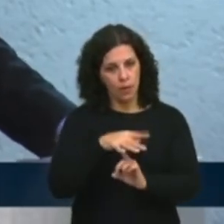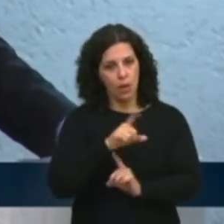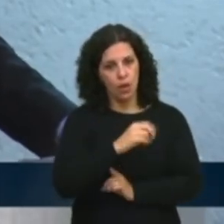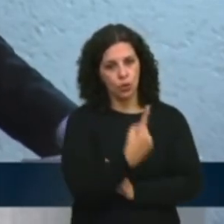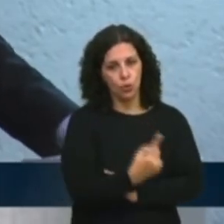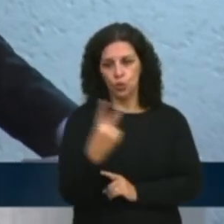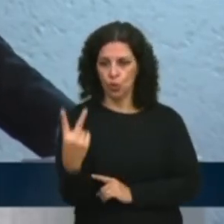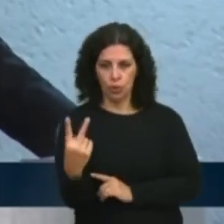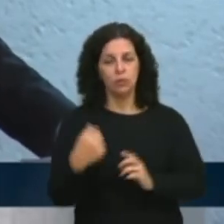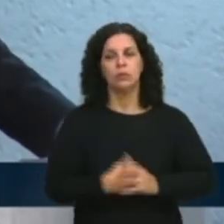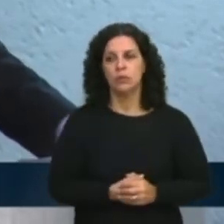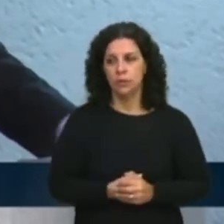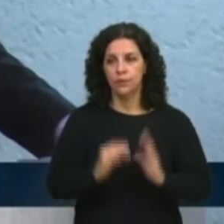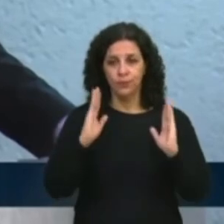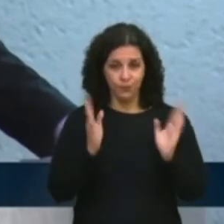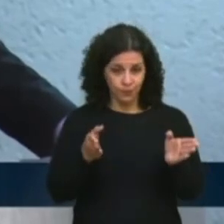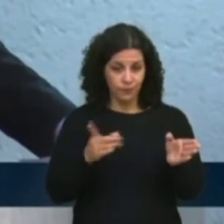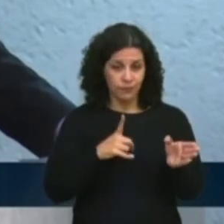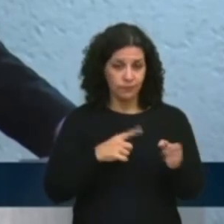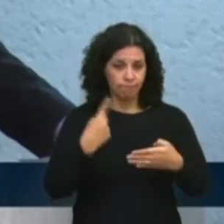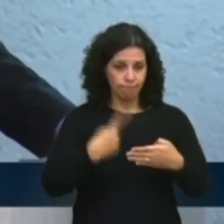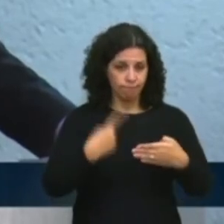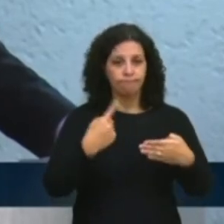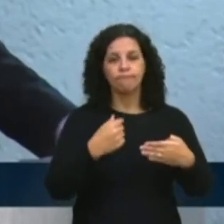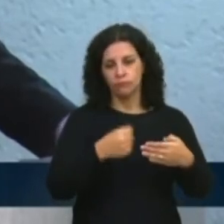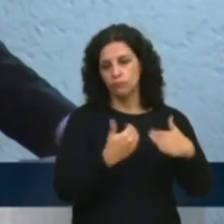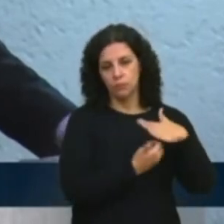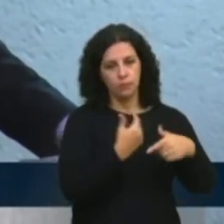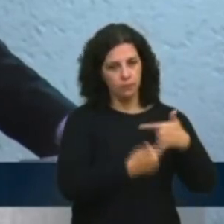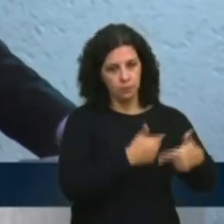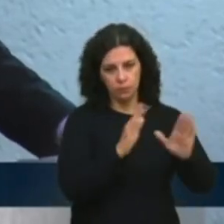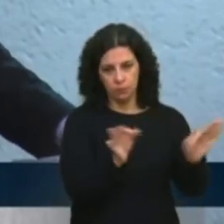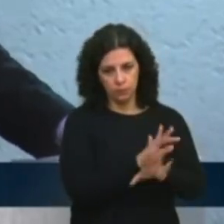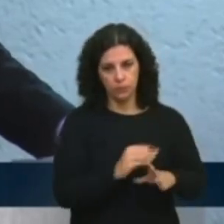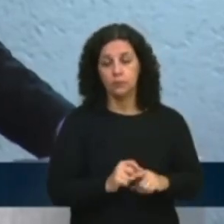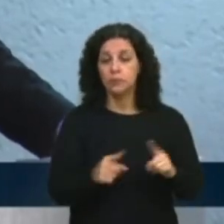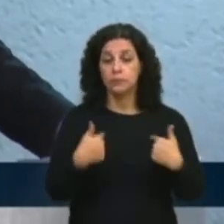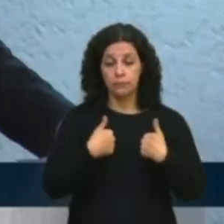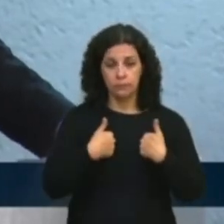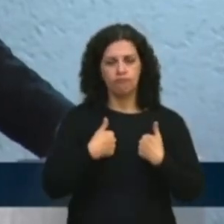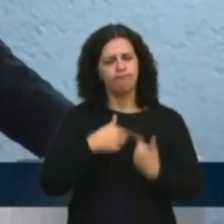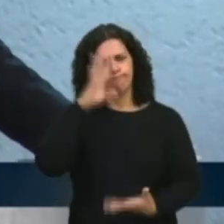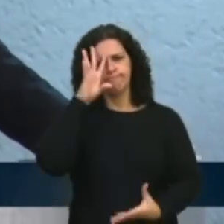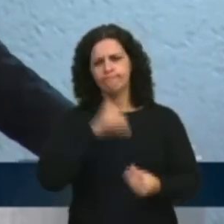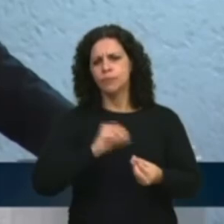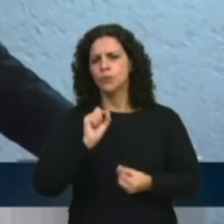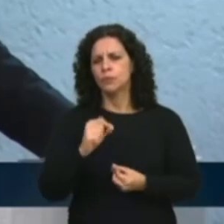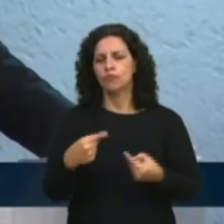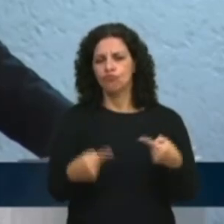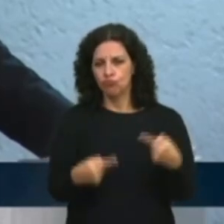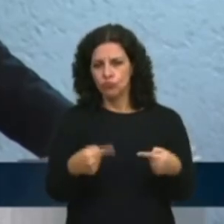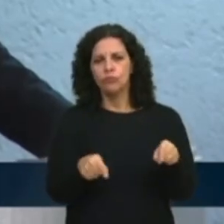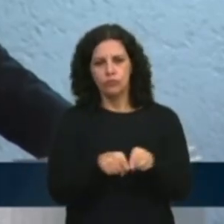lotes 1 e 2, que já têm concessionárias definidas. Agora, eu tenho um entendimento, e tenho